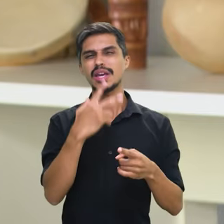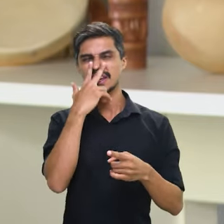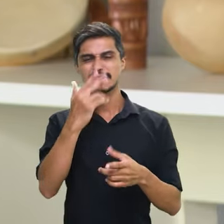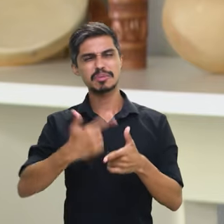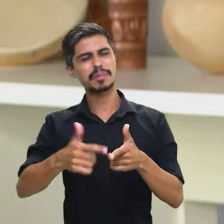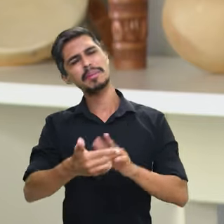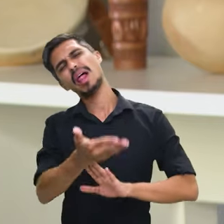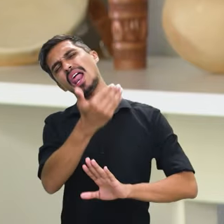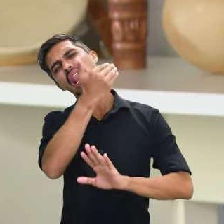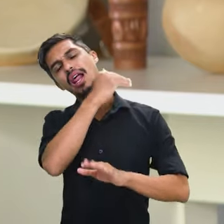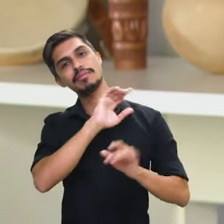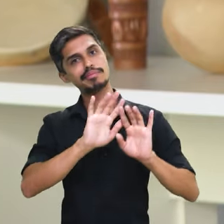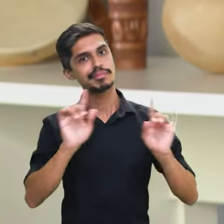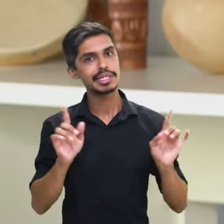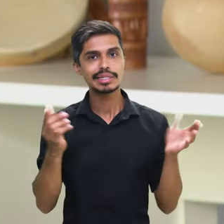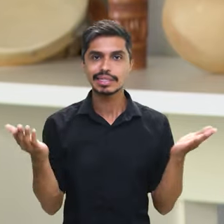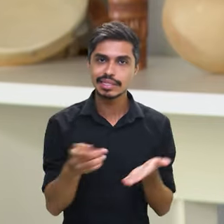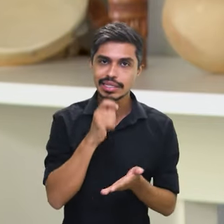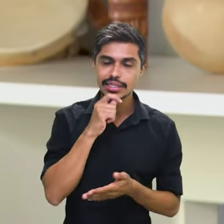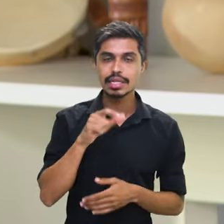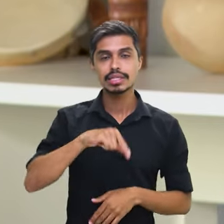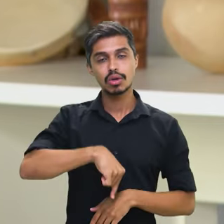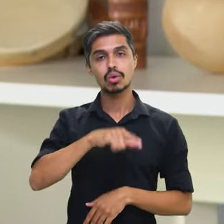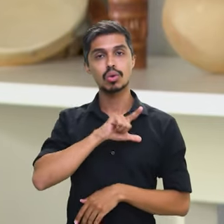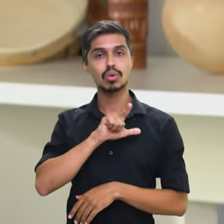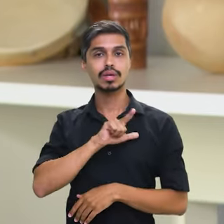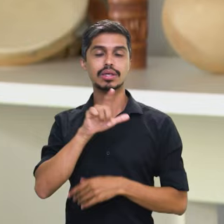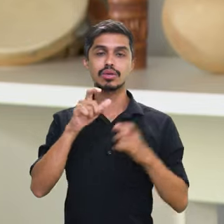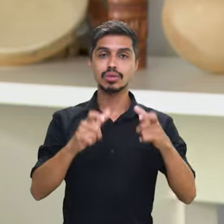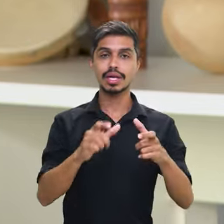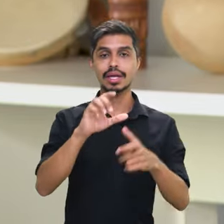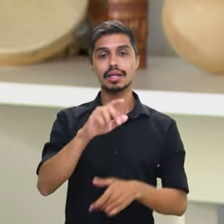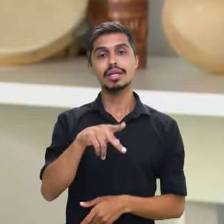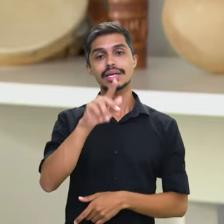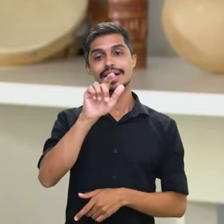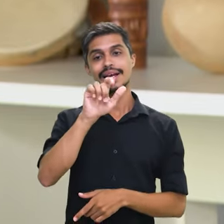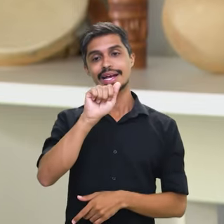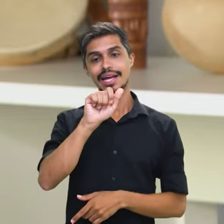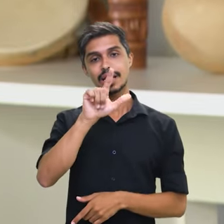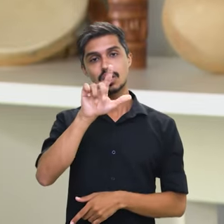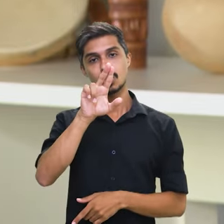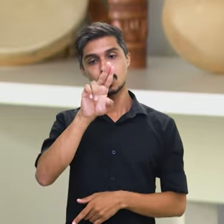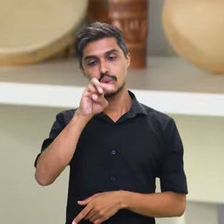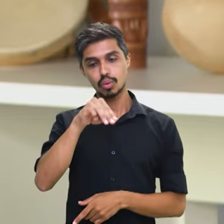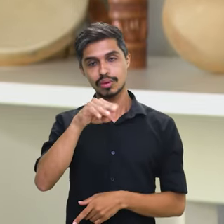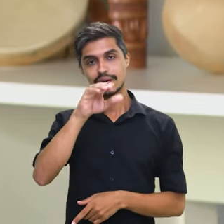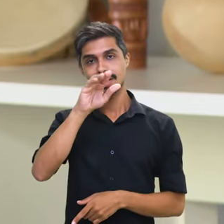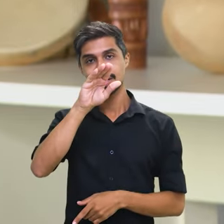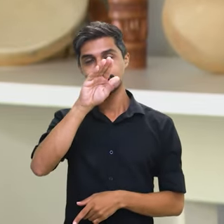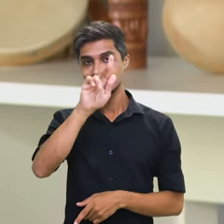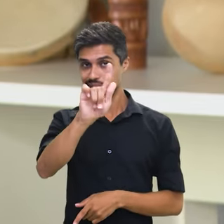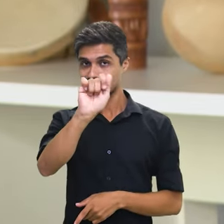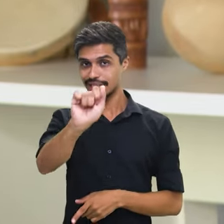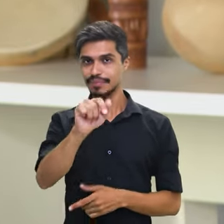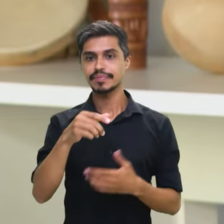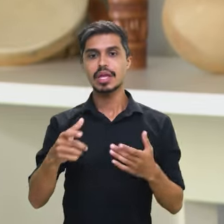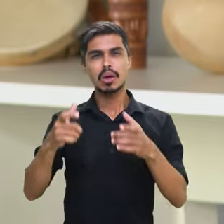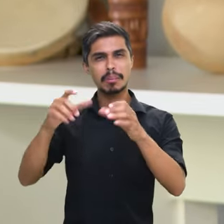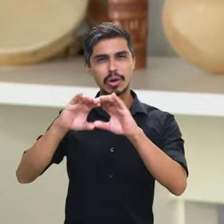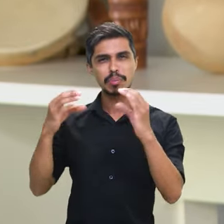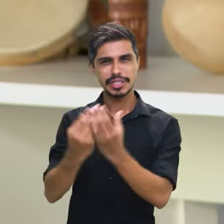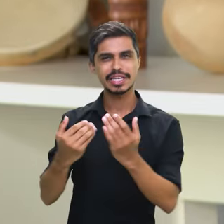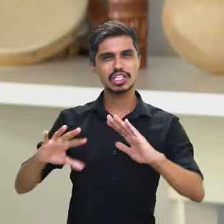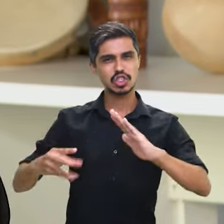passado. Aqui tem um lugar chamado Calunga, a primeira dos grandes quilombos aqui. A estrada para Calunga é